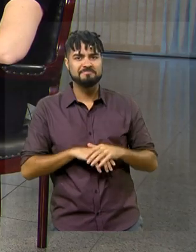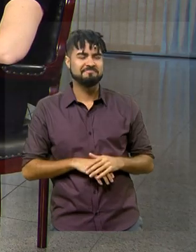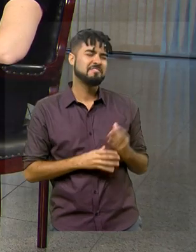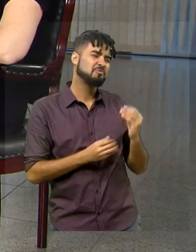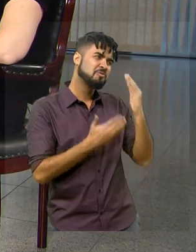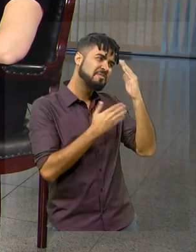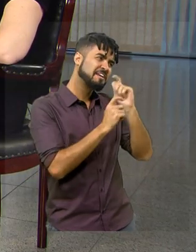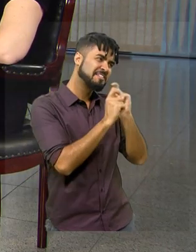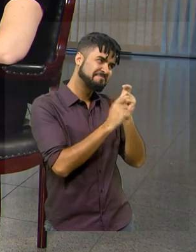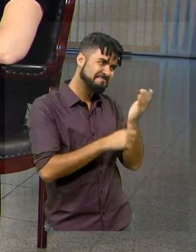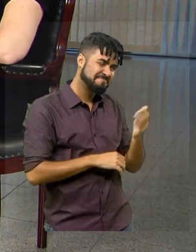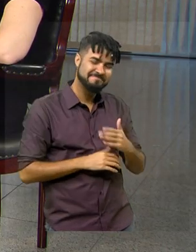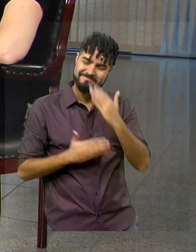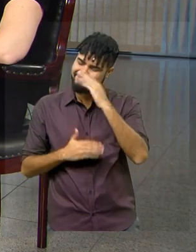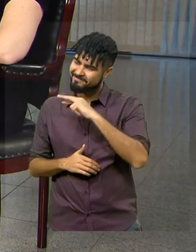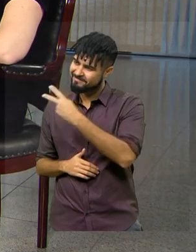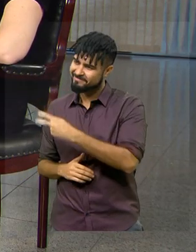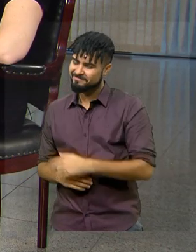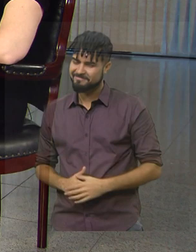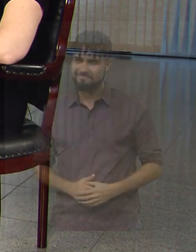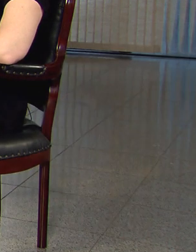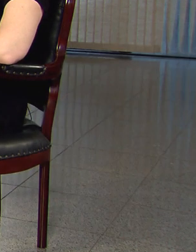obrigada pela entrevista. Muito agradeço.